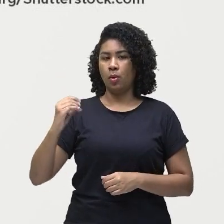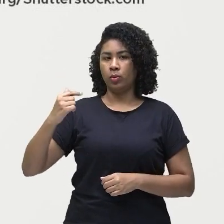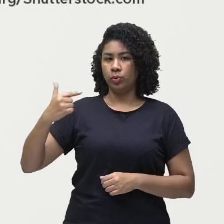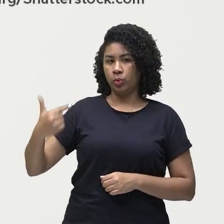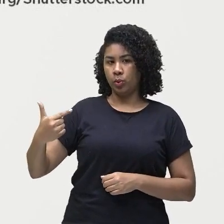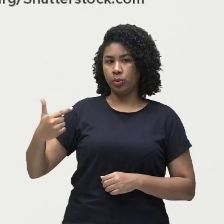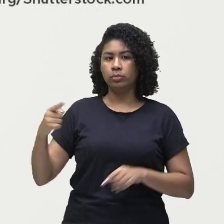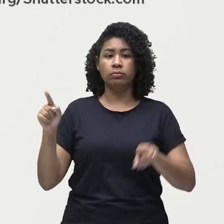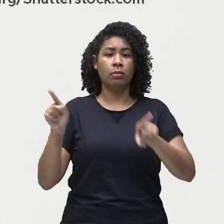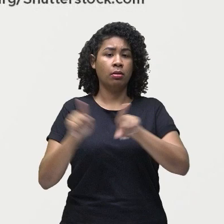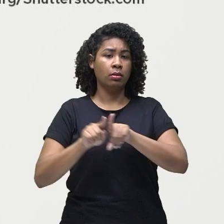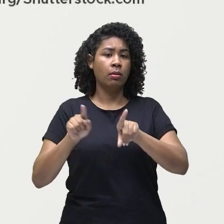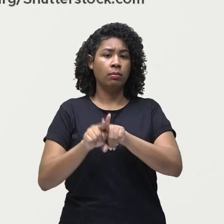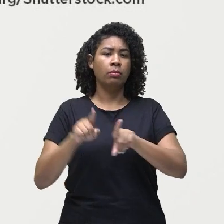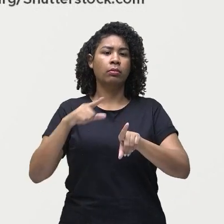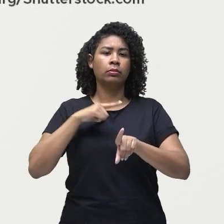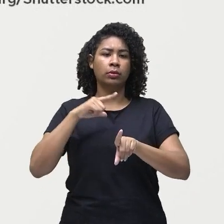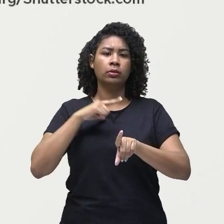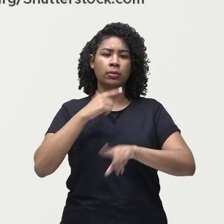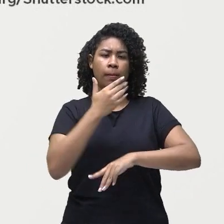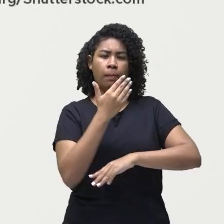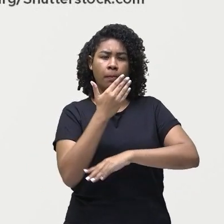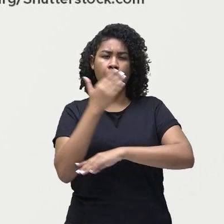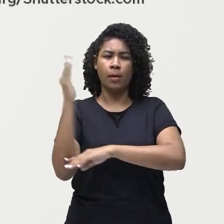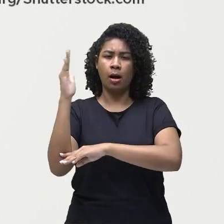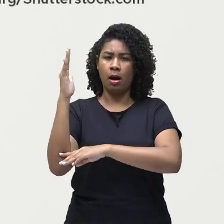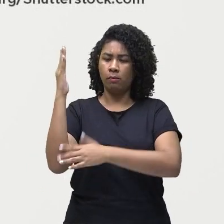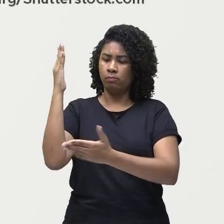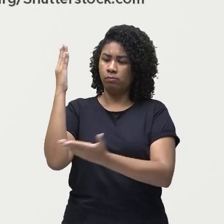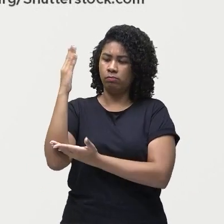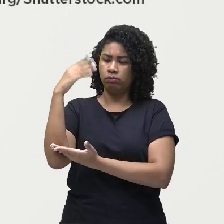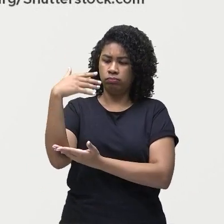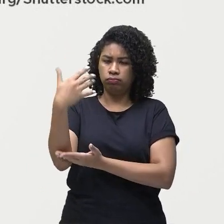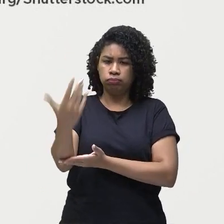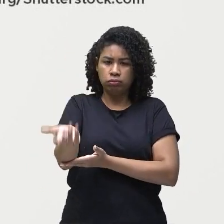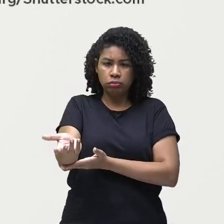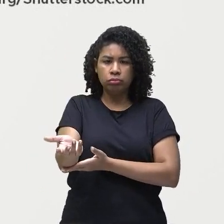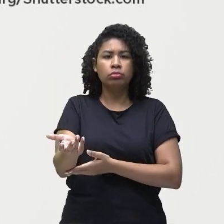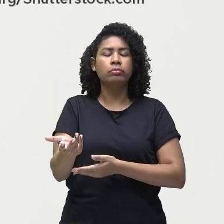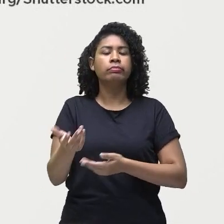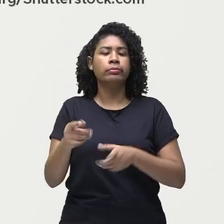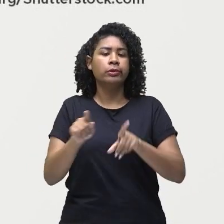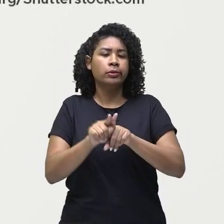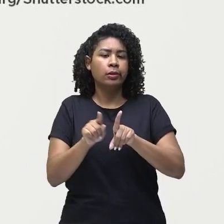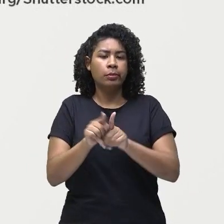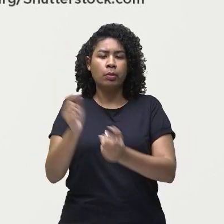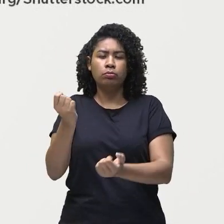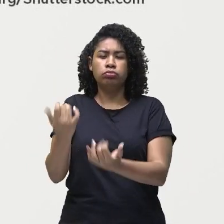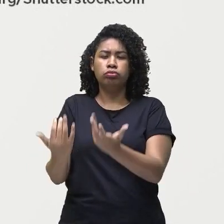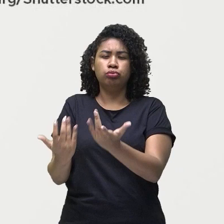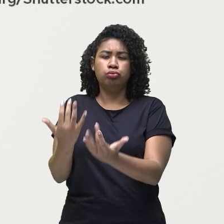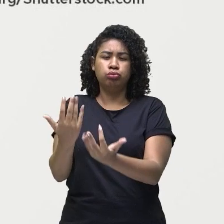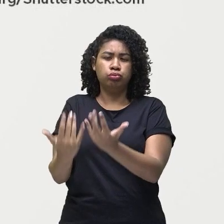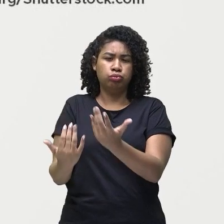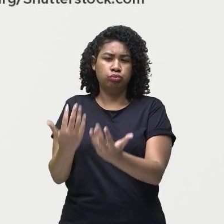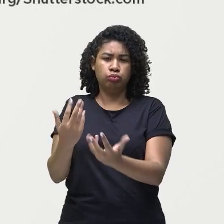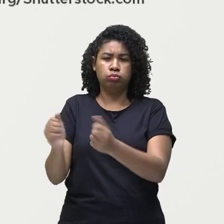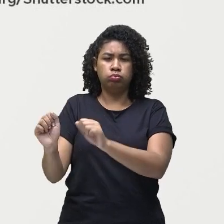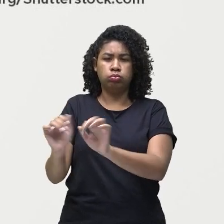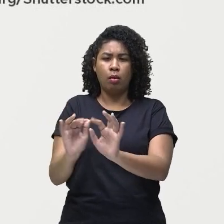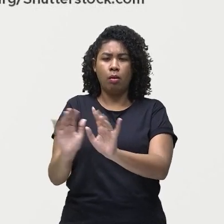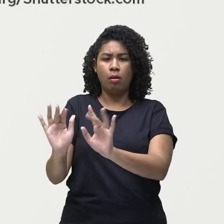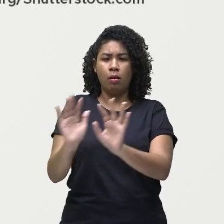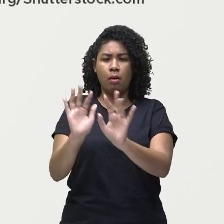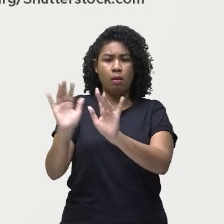da vegetação. Olha que importante aí, o dióxido de carbono permanece de 50